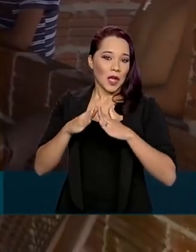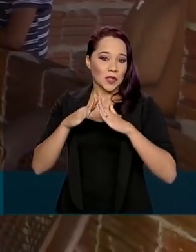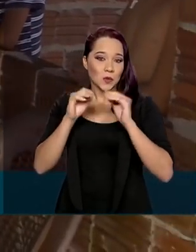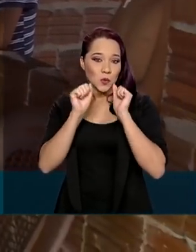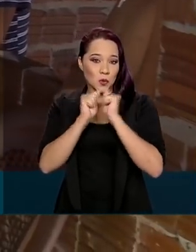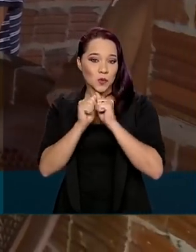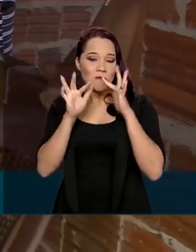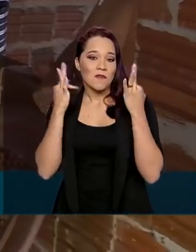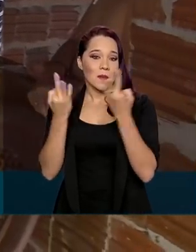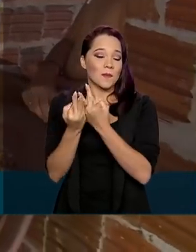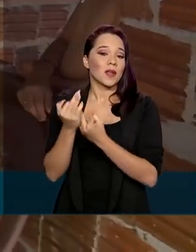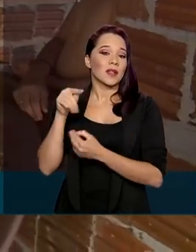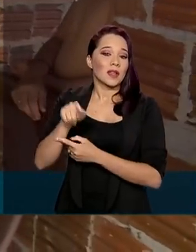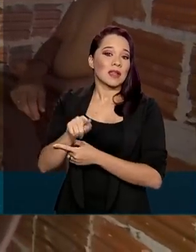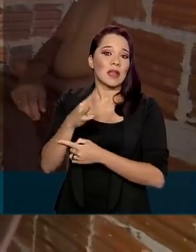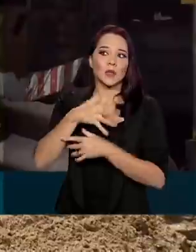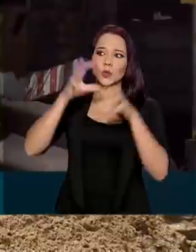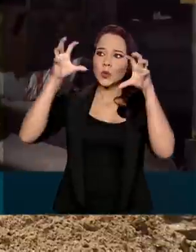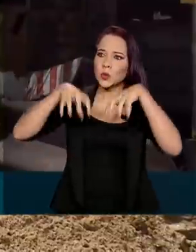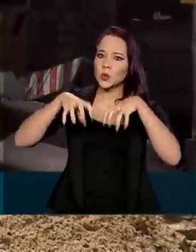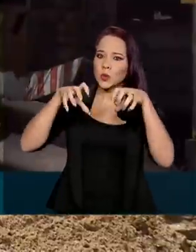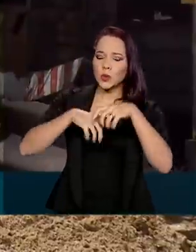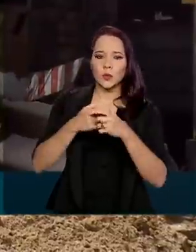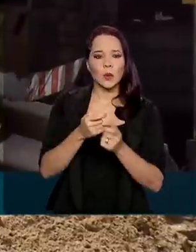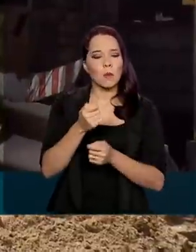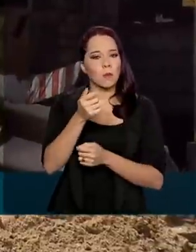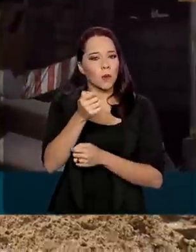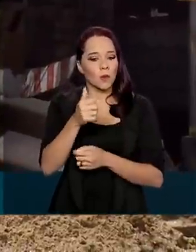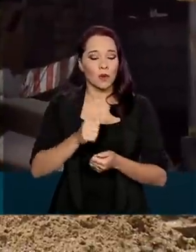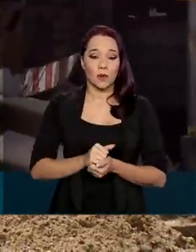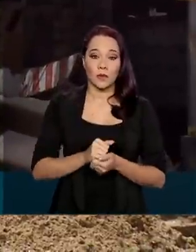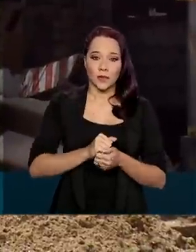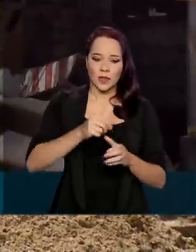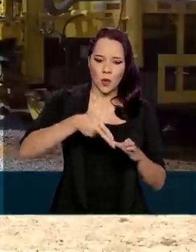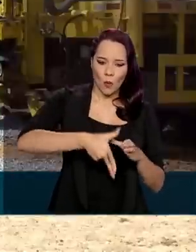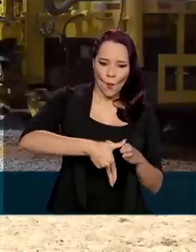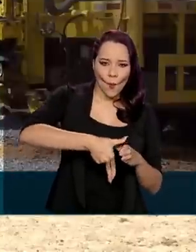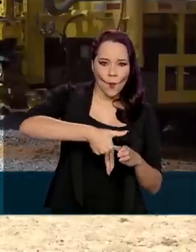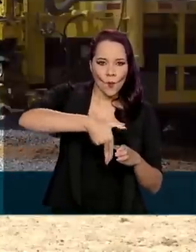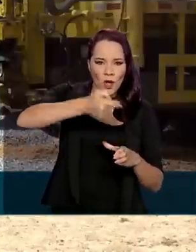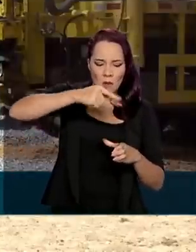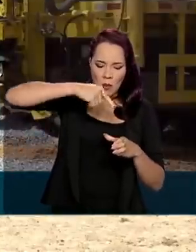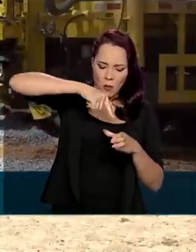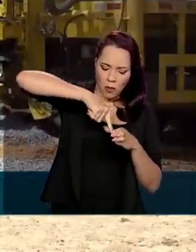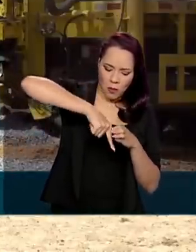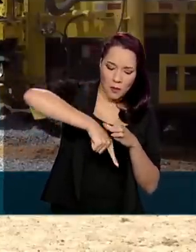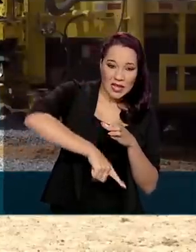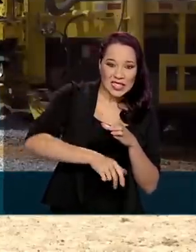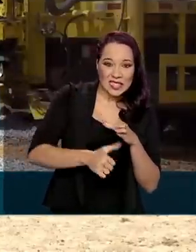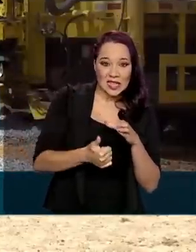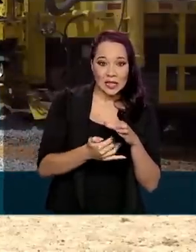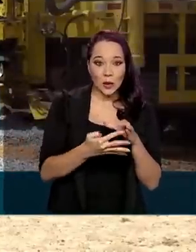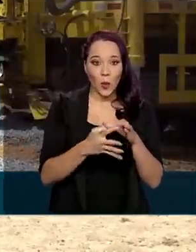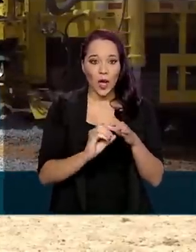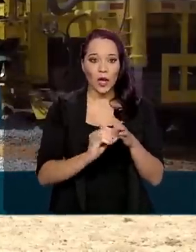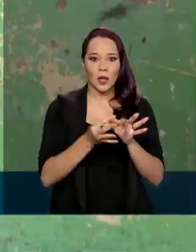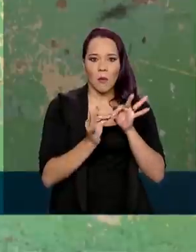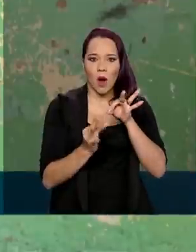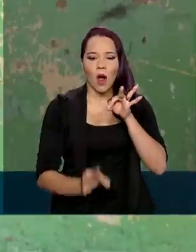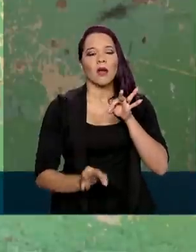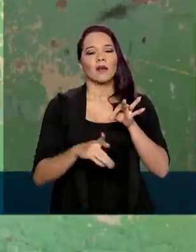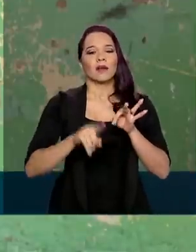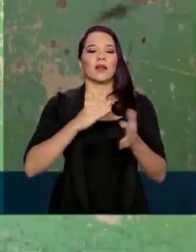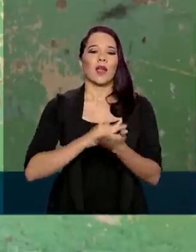lugar onde o índice de chuvas é escasso, os poços que acham água 140 metros do solo são a salvação.